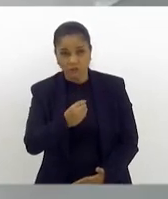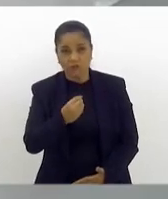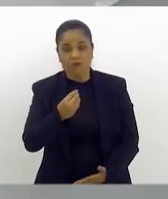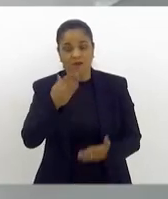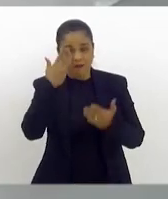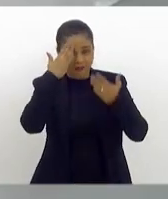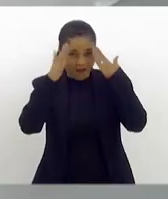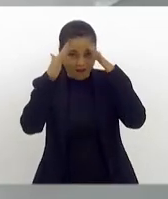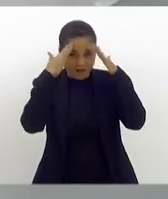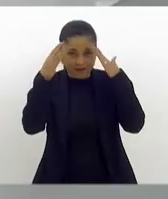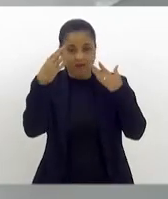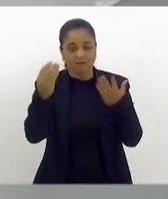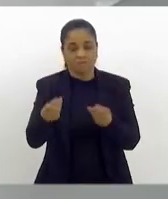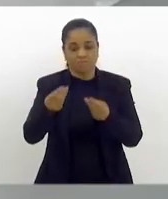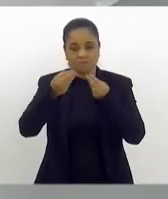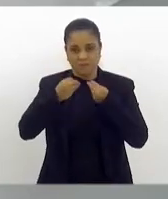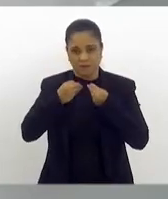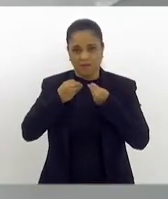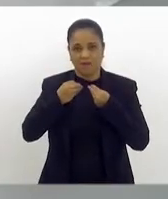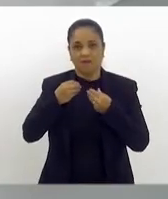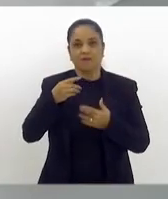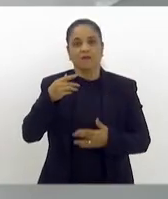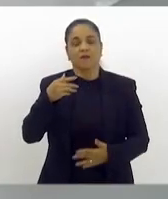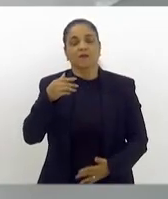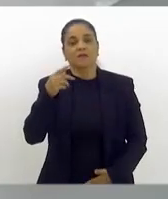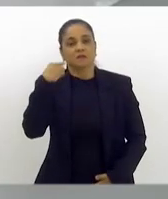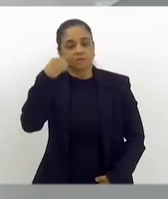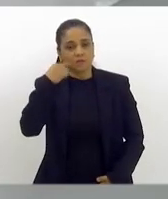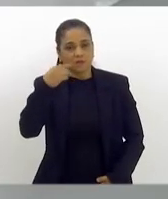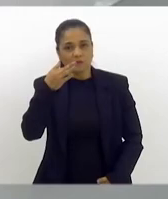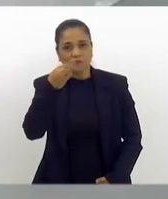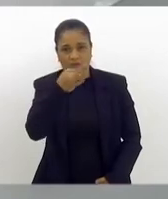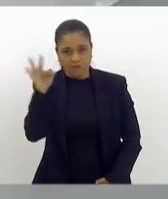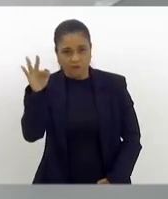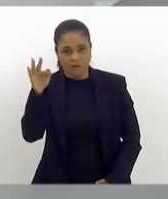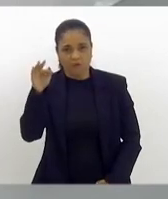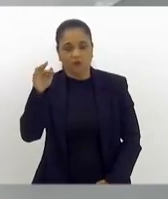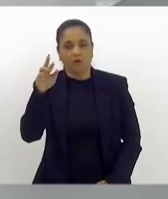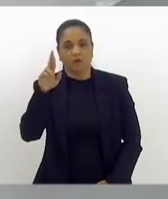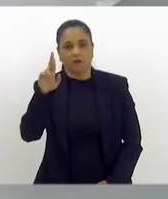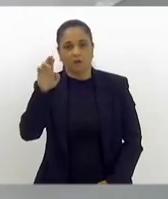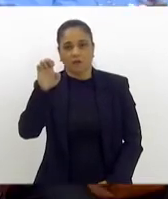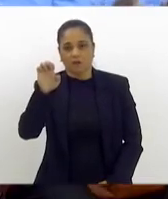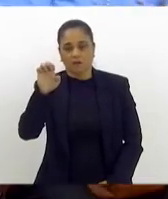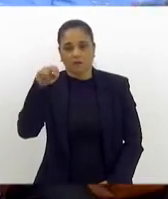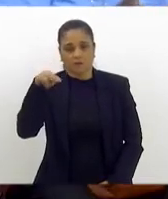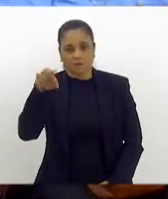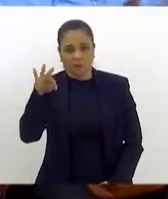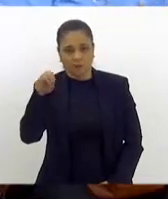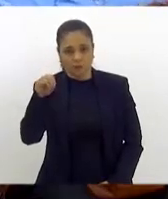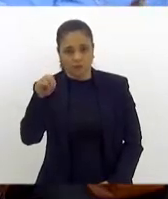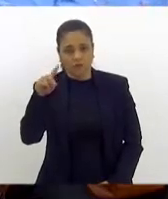federal Otônio de Paula, e a quem eu peço a salva de palmas, obrigado,